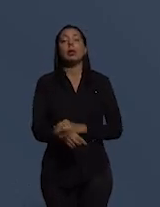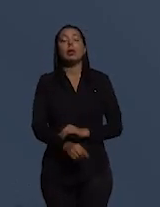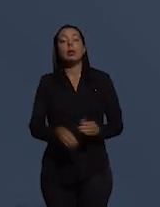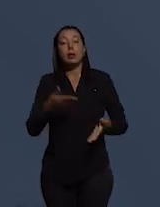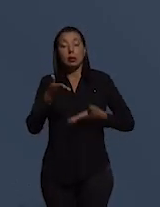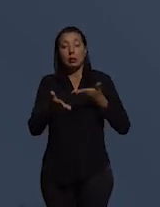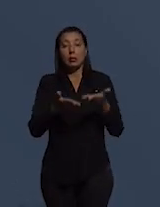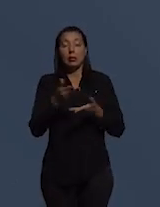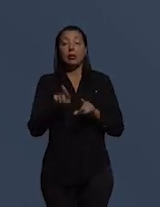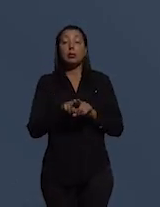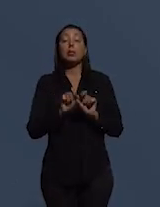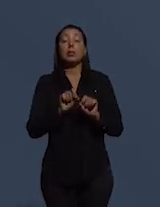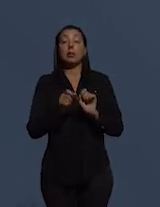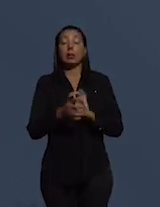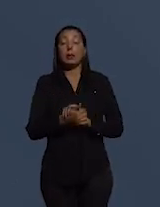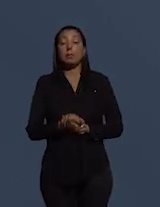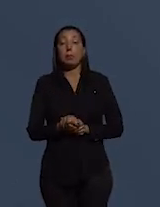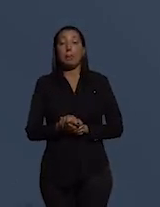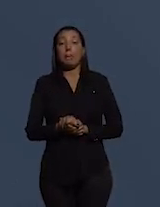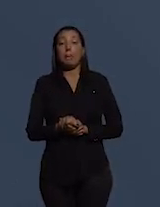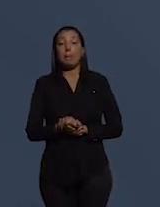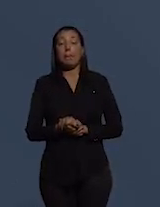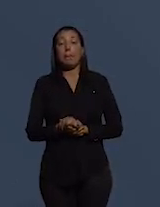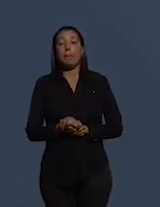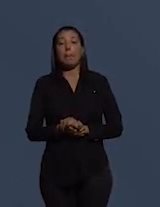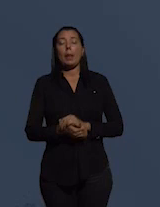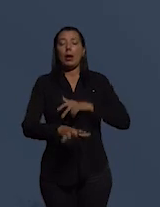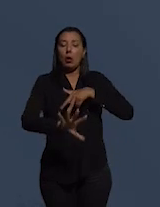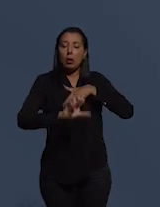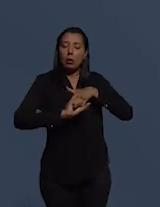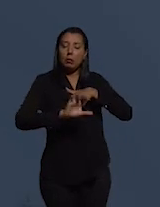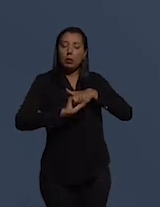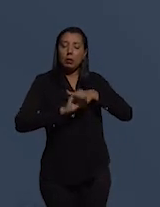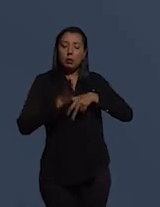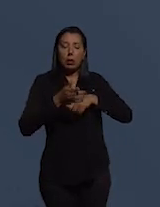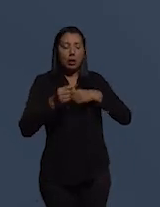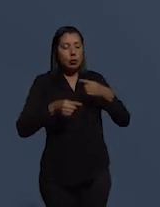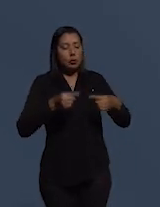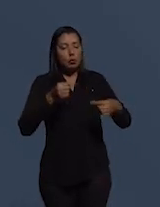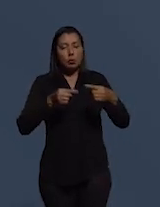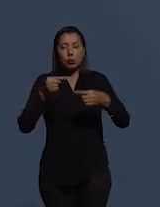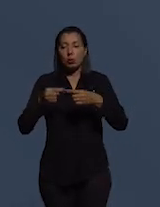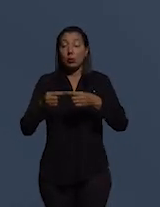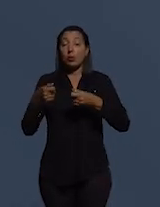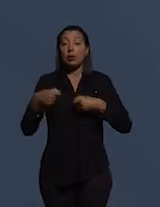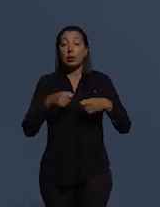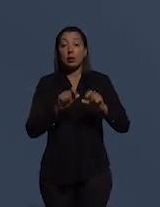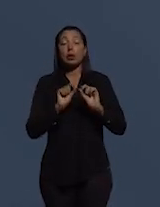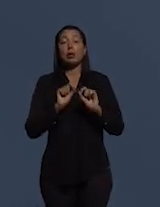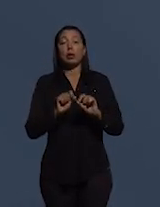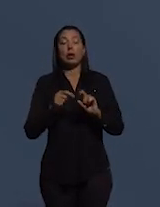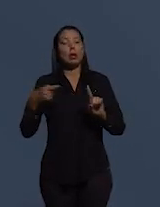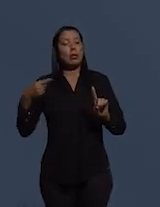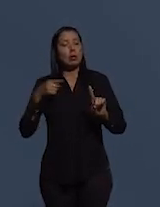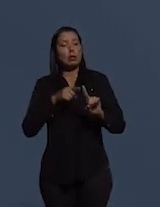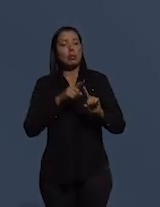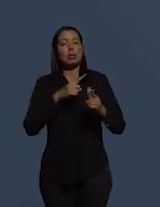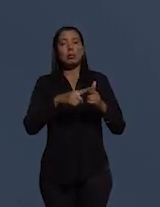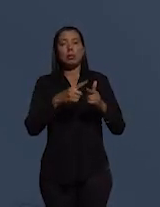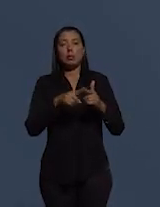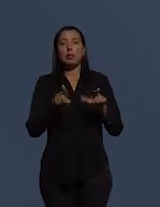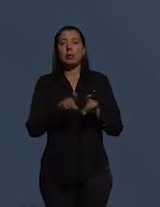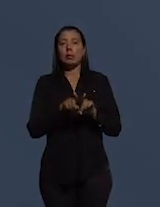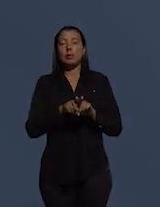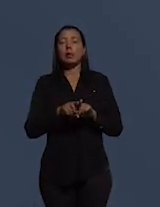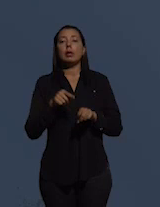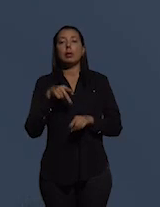disso, isso contaminou um pouco a discussão e o necessário enfrentamento do problema e